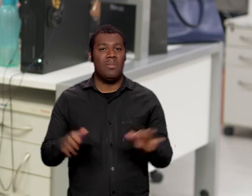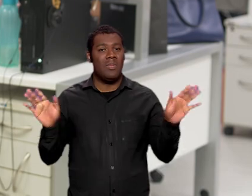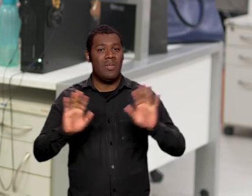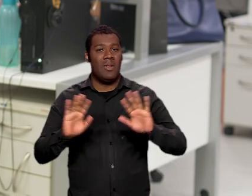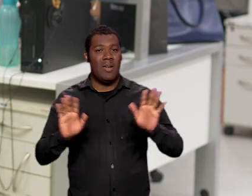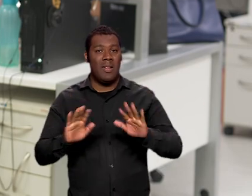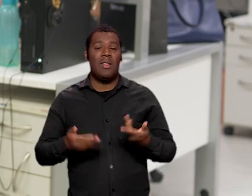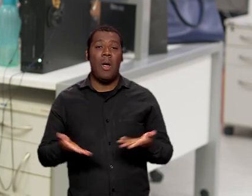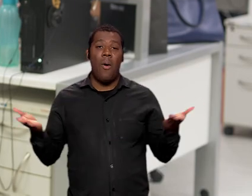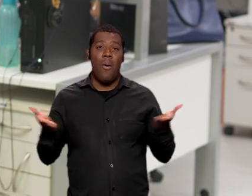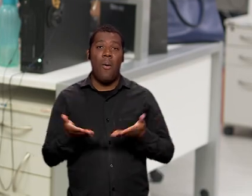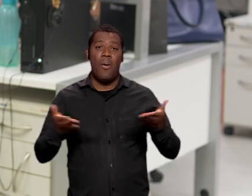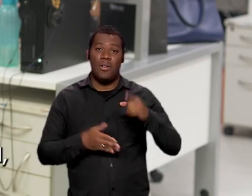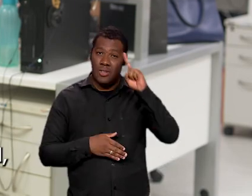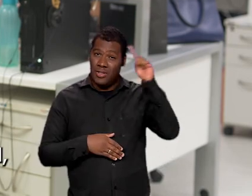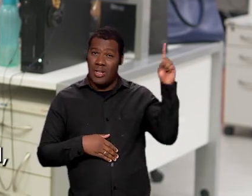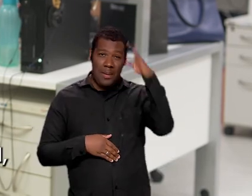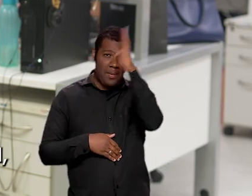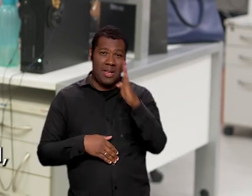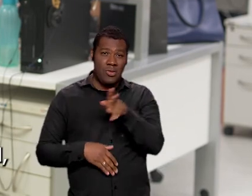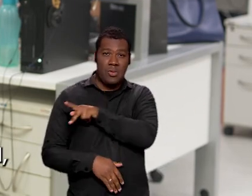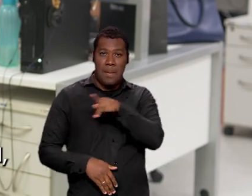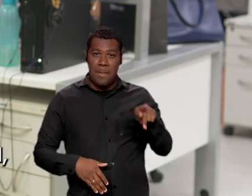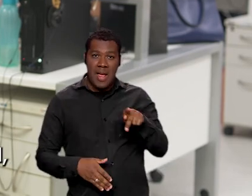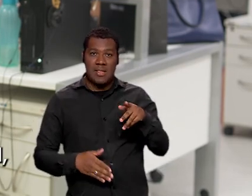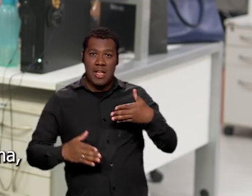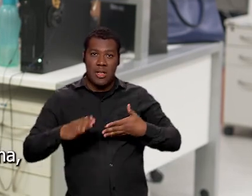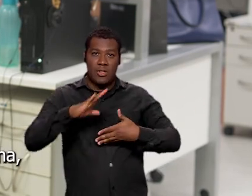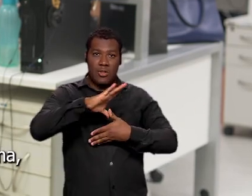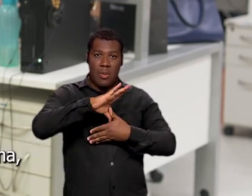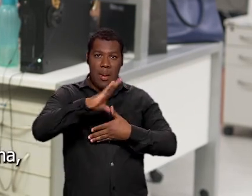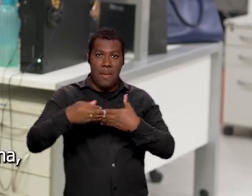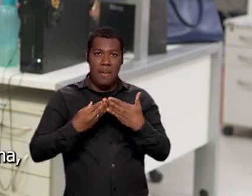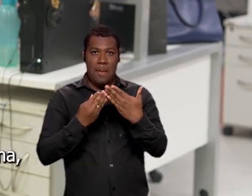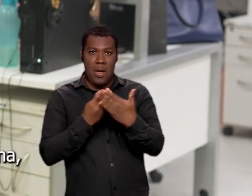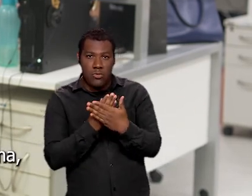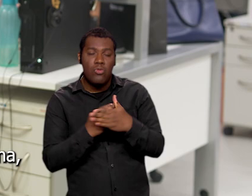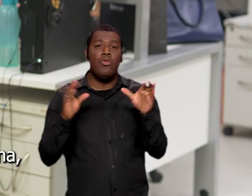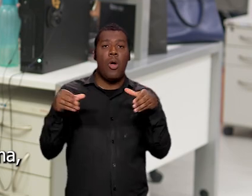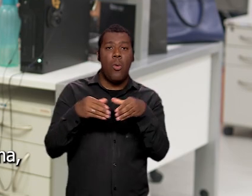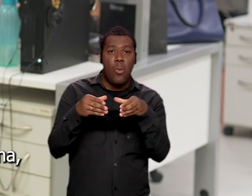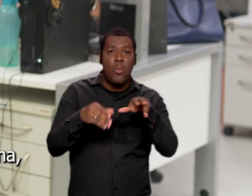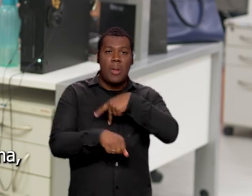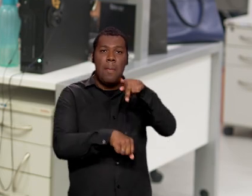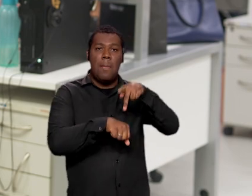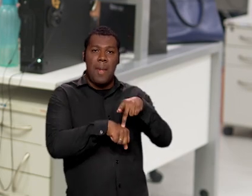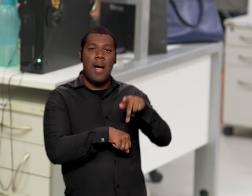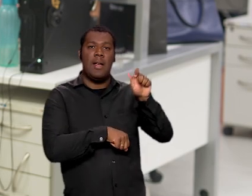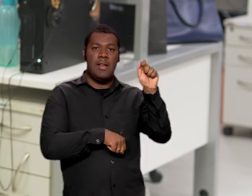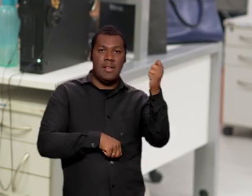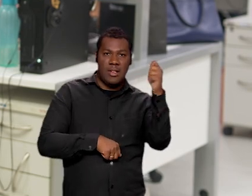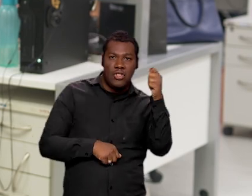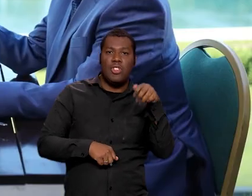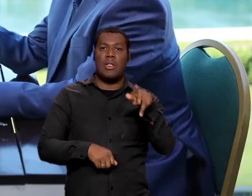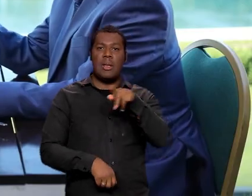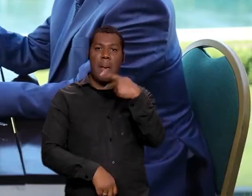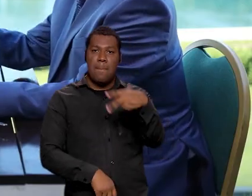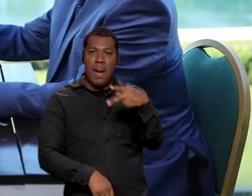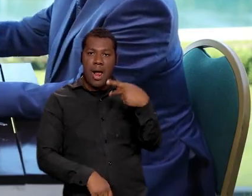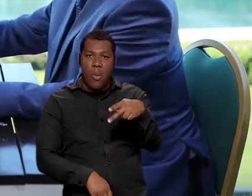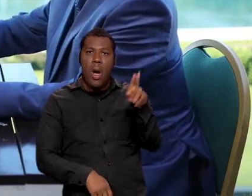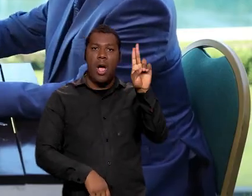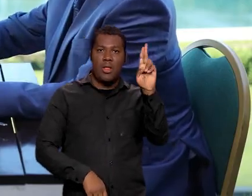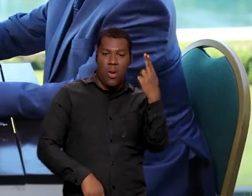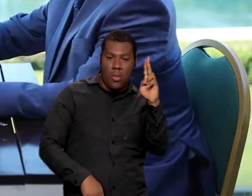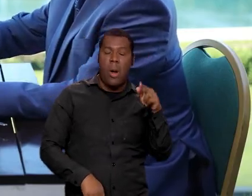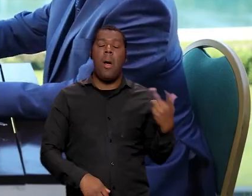Olá, no mesmo dia em que o Brasil assume a presidência do Mercosul, bloco também formado por Argentina, Paraguai e Uruguai, o presidente